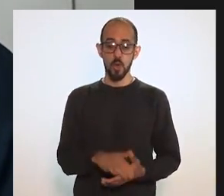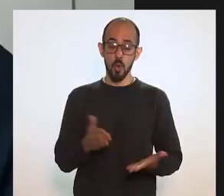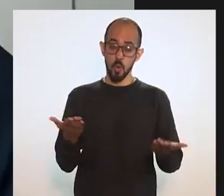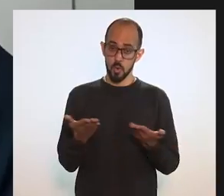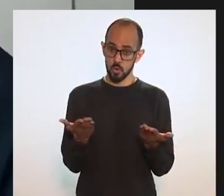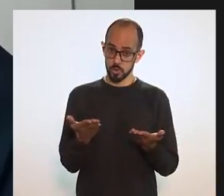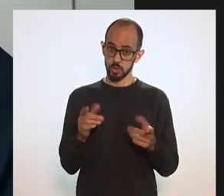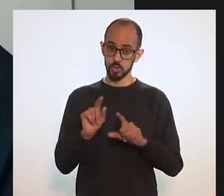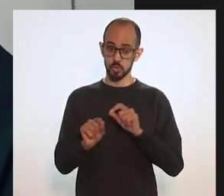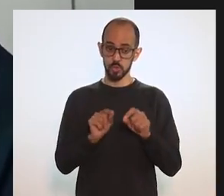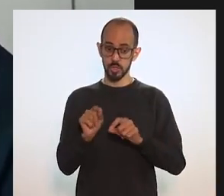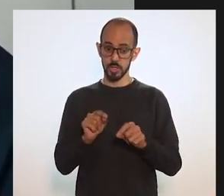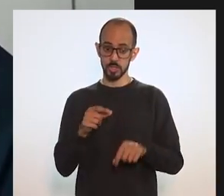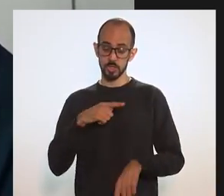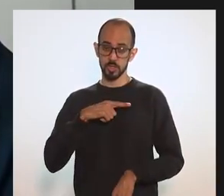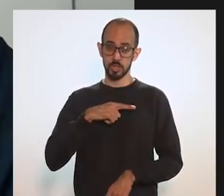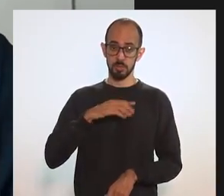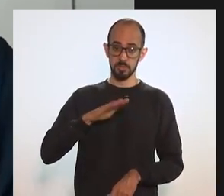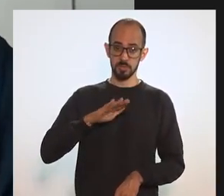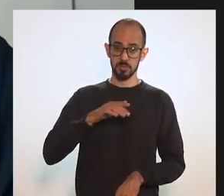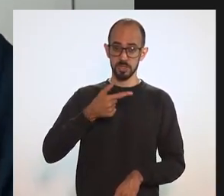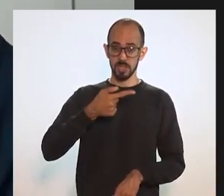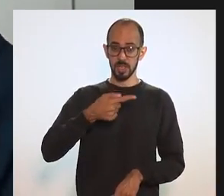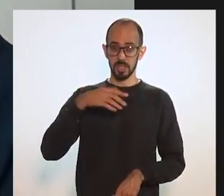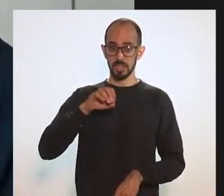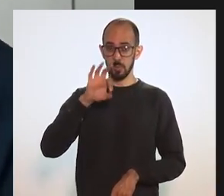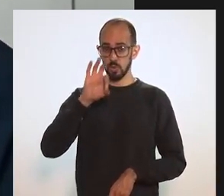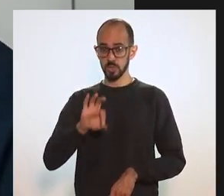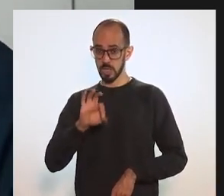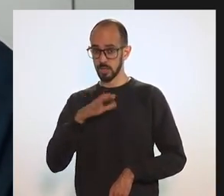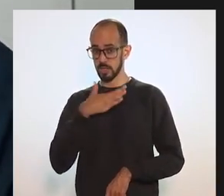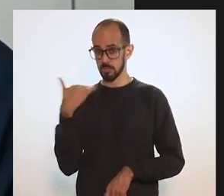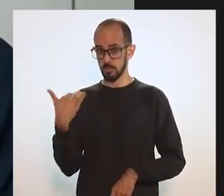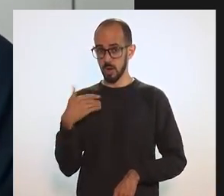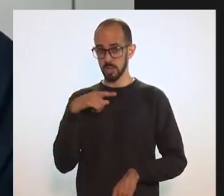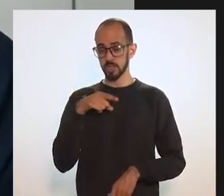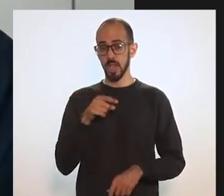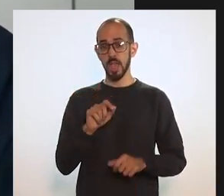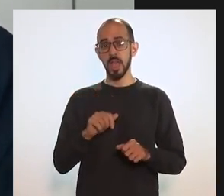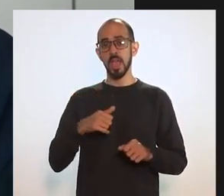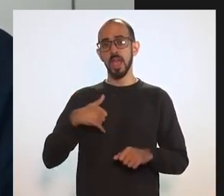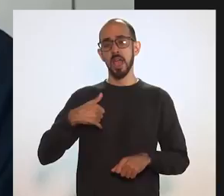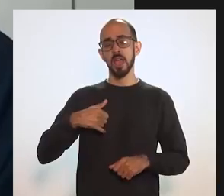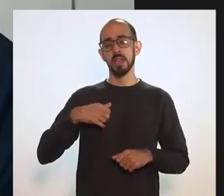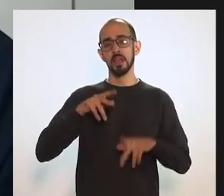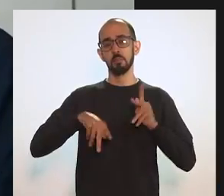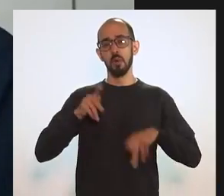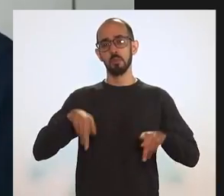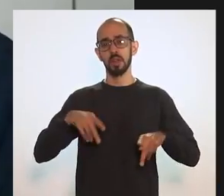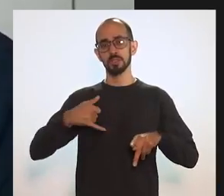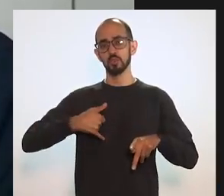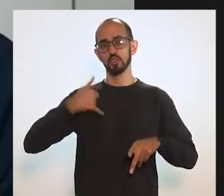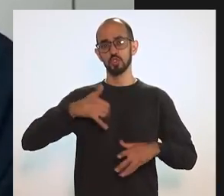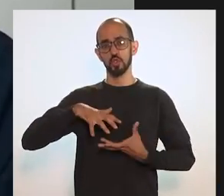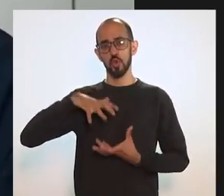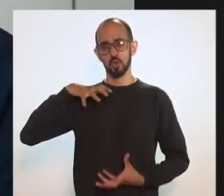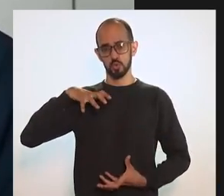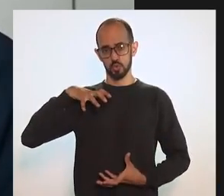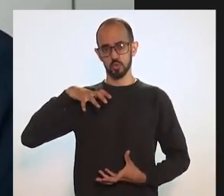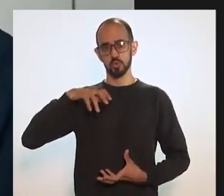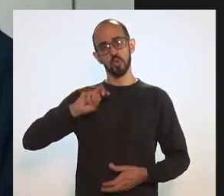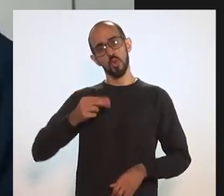é que a gente tem hoje mais de 70% dos óbitos concentrados entre a população